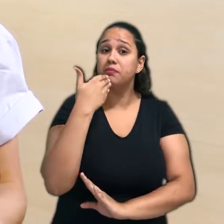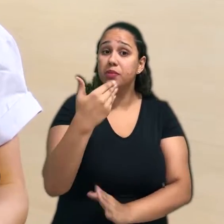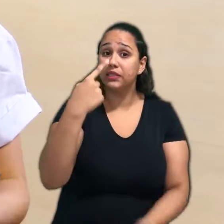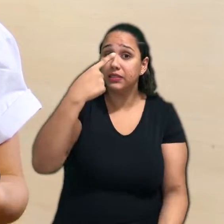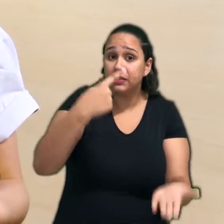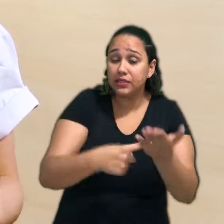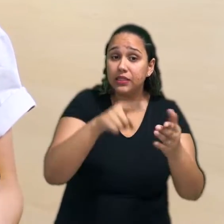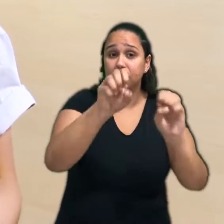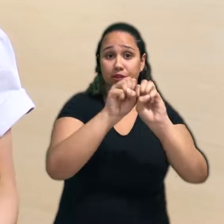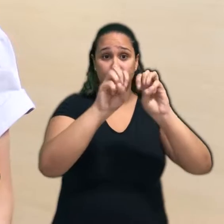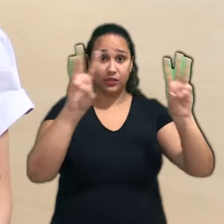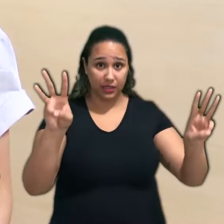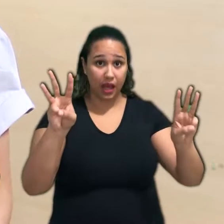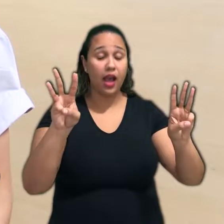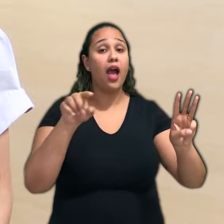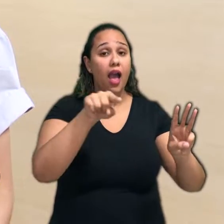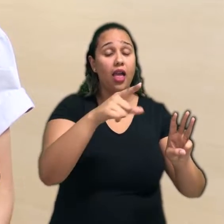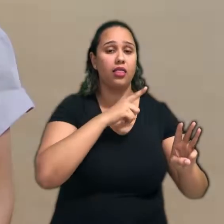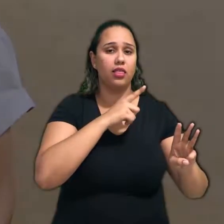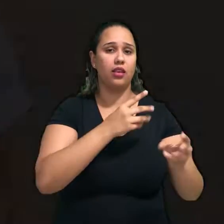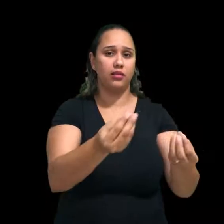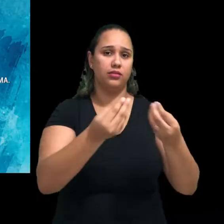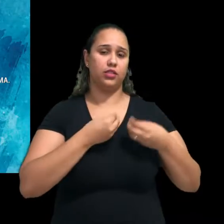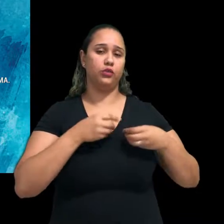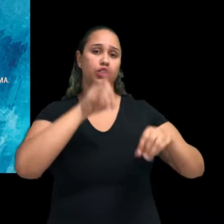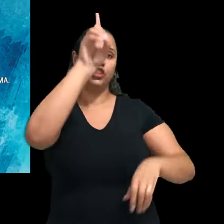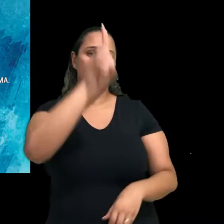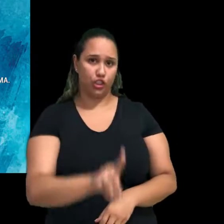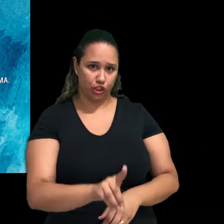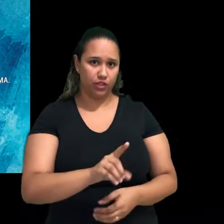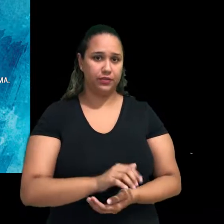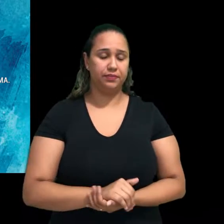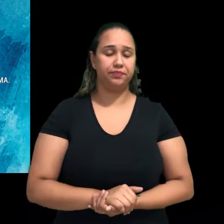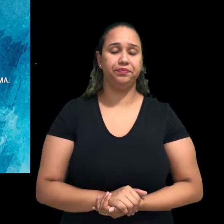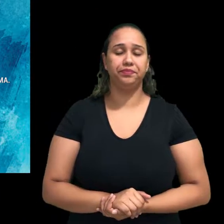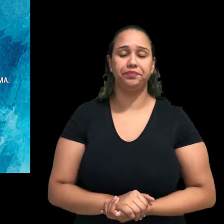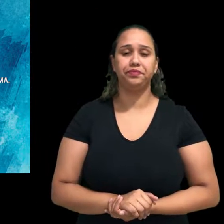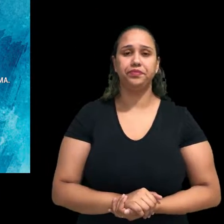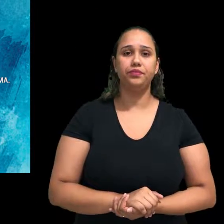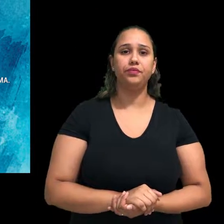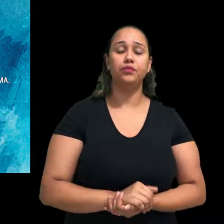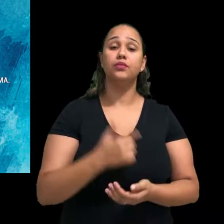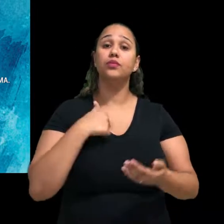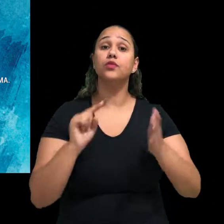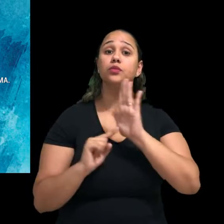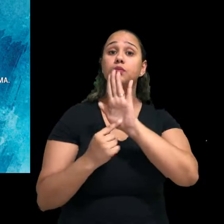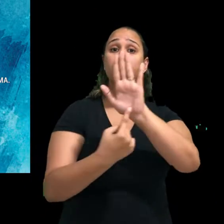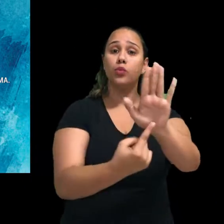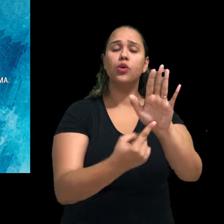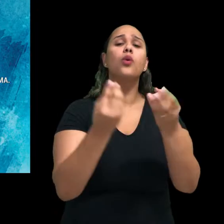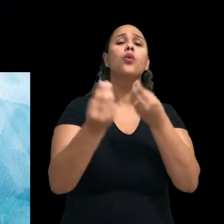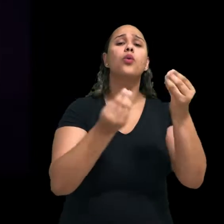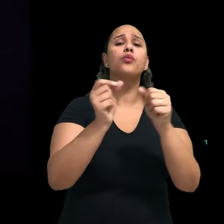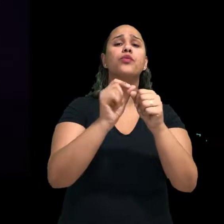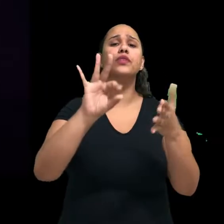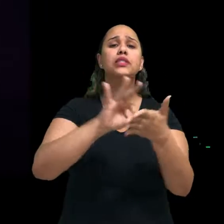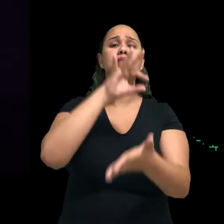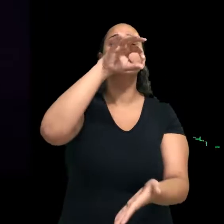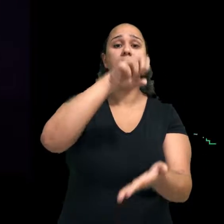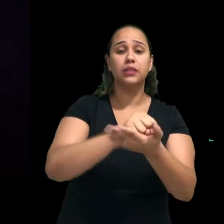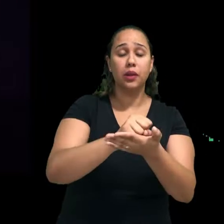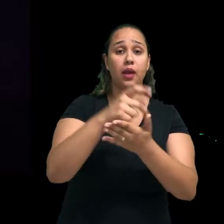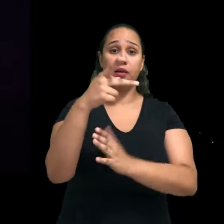pois sem ela, você não terá acesso a esse direito. Agora, nós vamos mostrar como você pode realizar as inscrições para o PAS ou